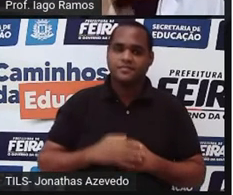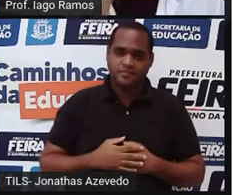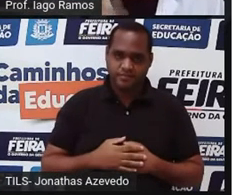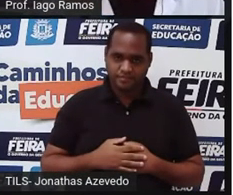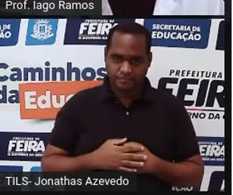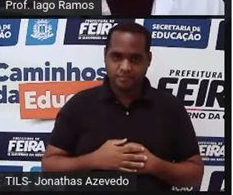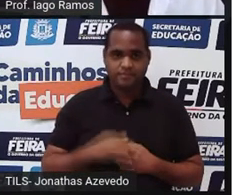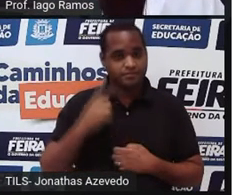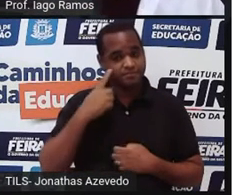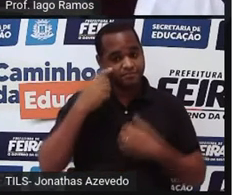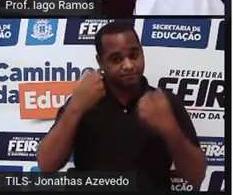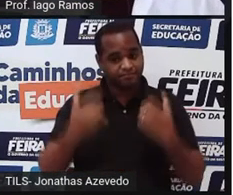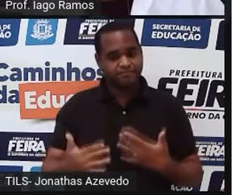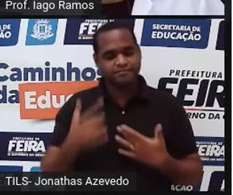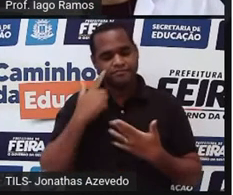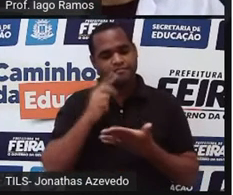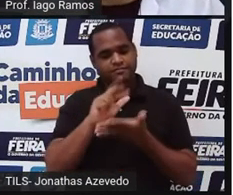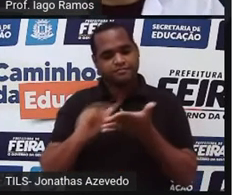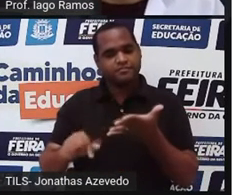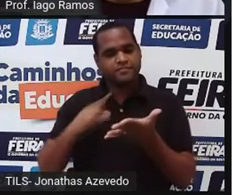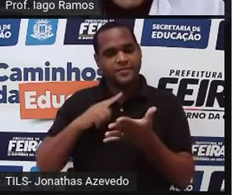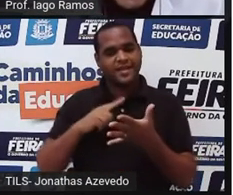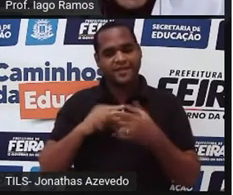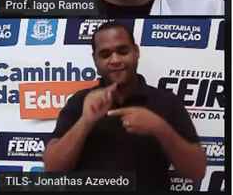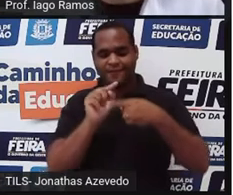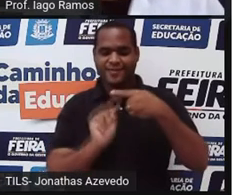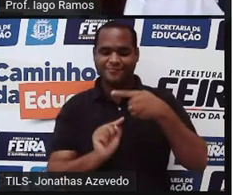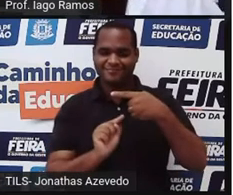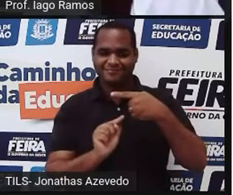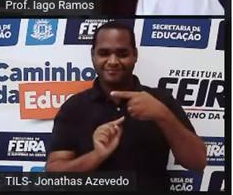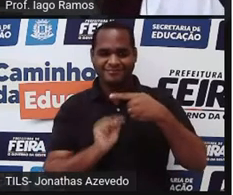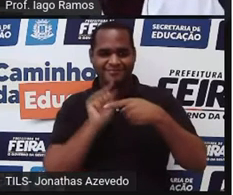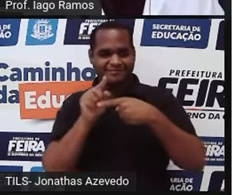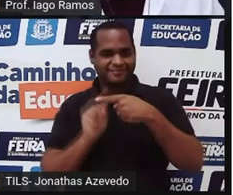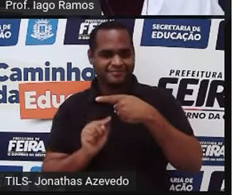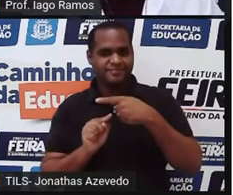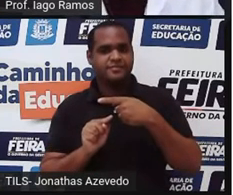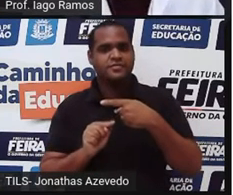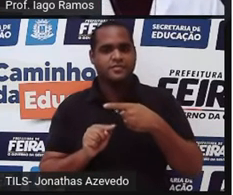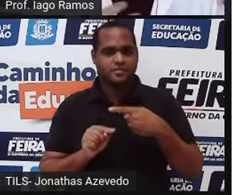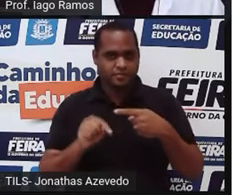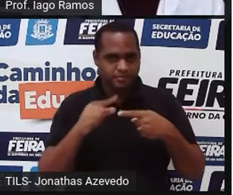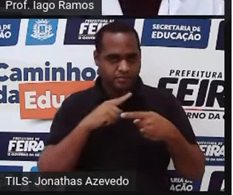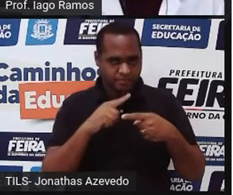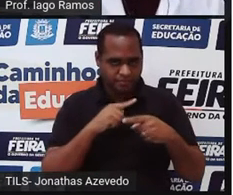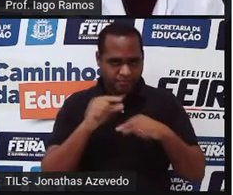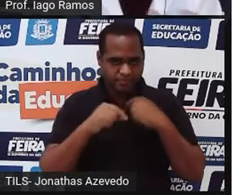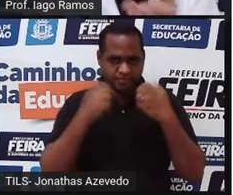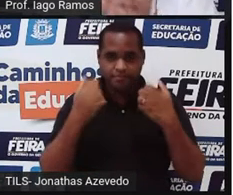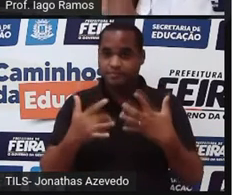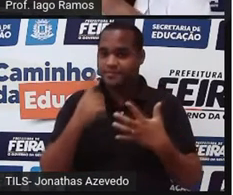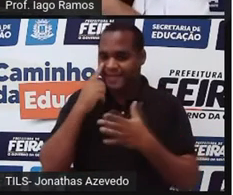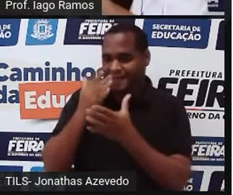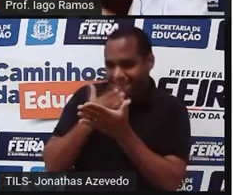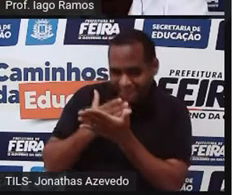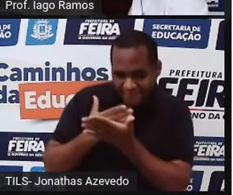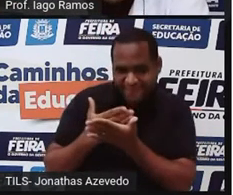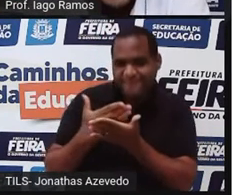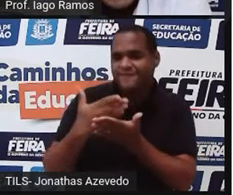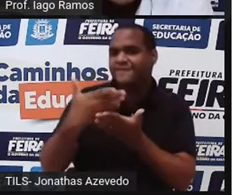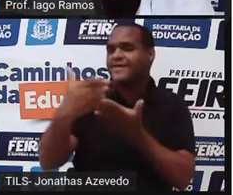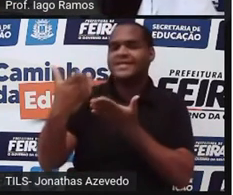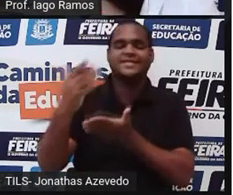é racional porque eles são gerados por frações. O que é que isso significa? Que os números racionais nascem das